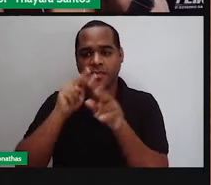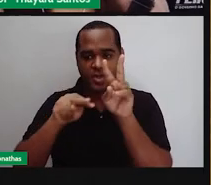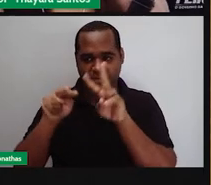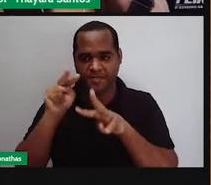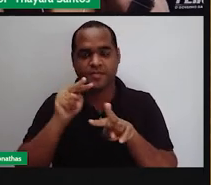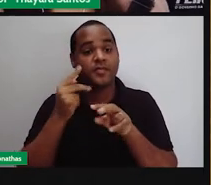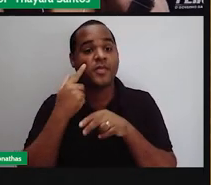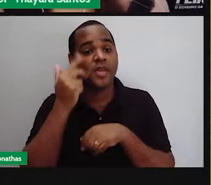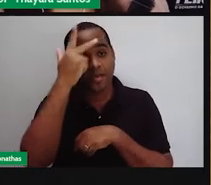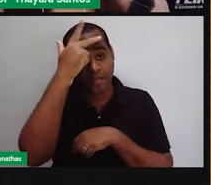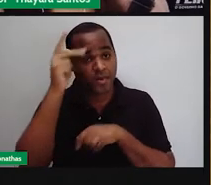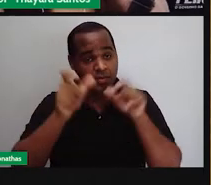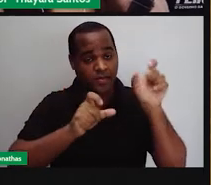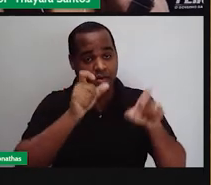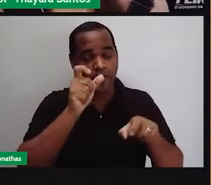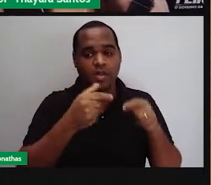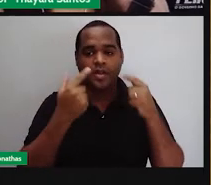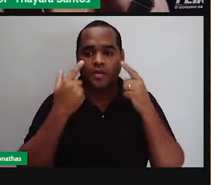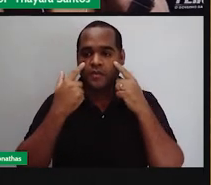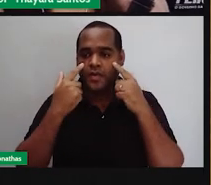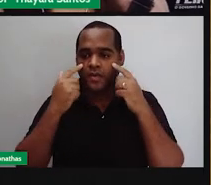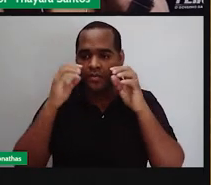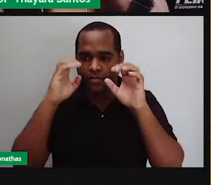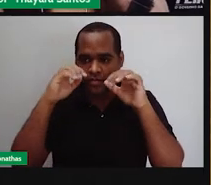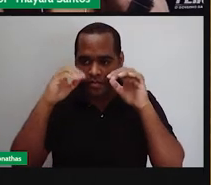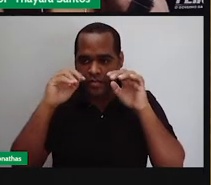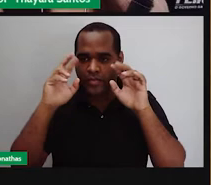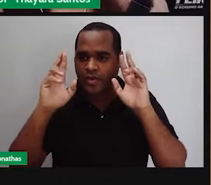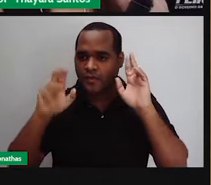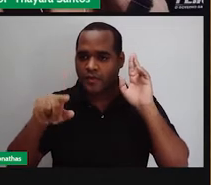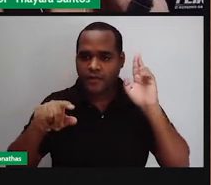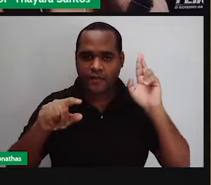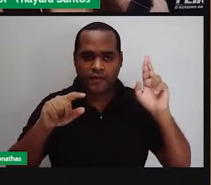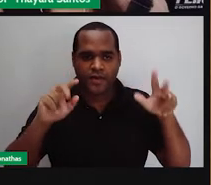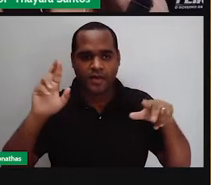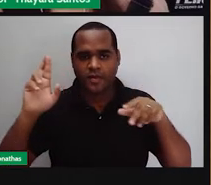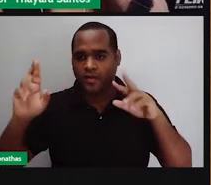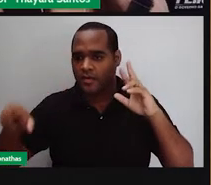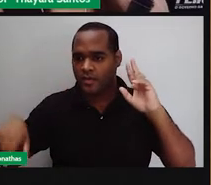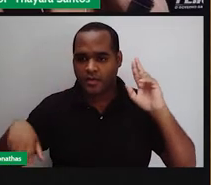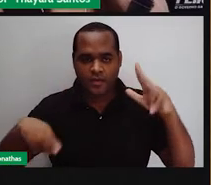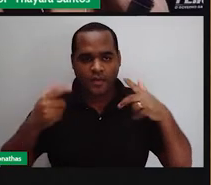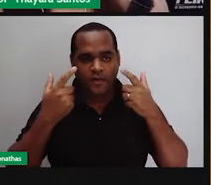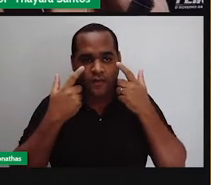Nos humanos, cada olho vê uma cena de maneira ligeiramente diferente.